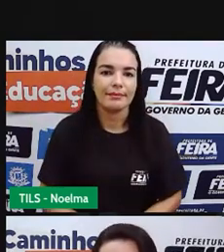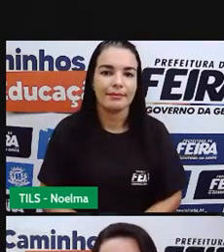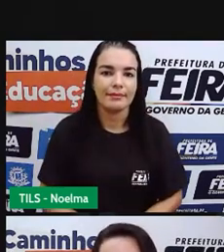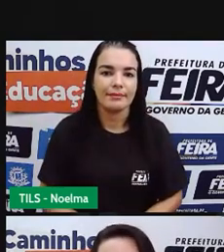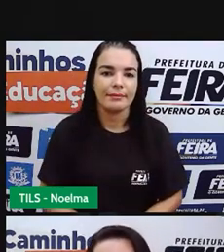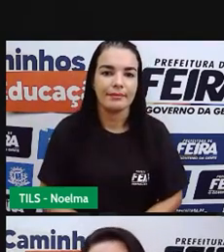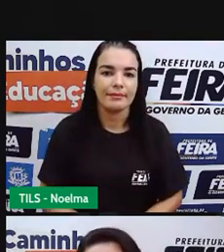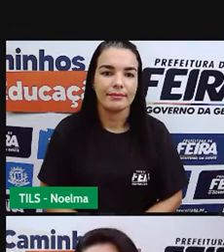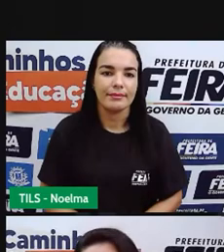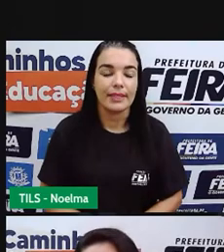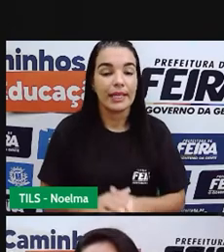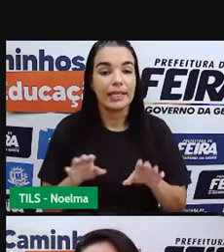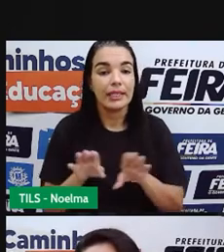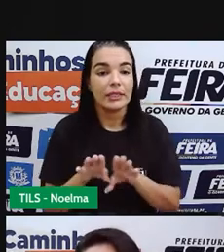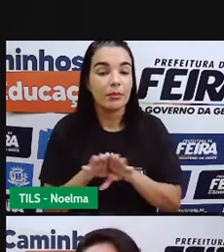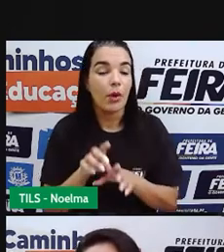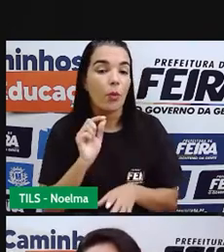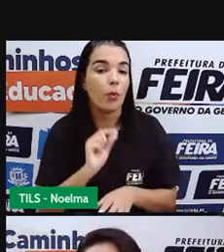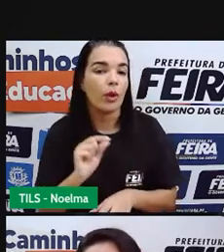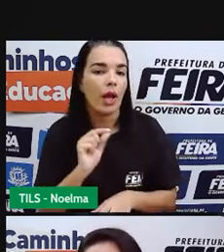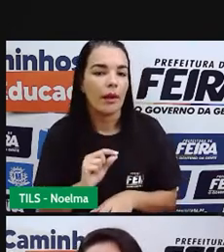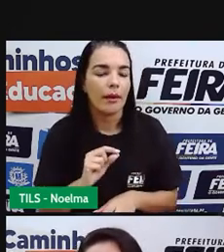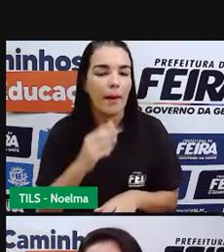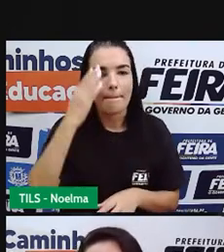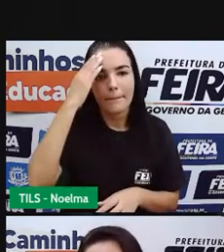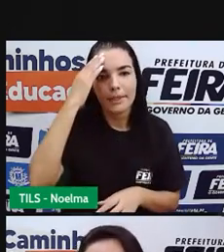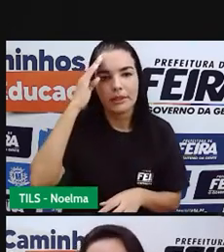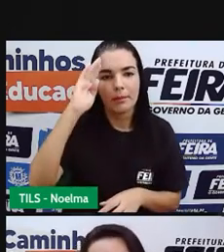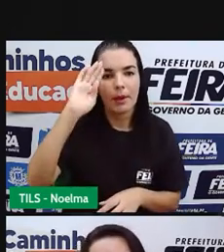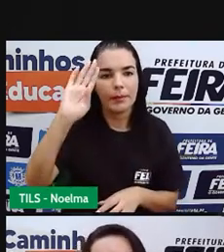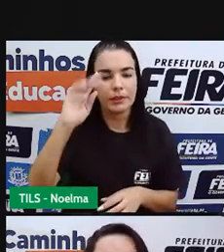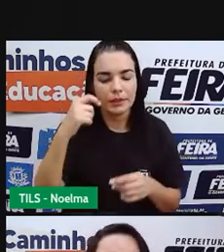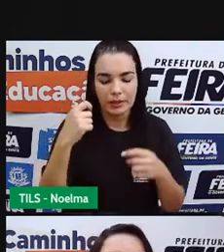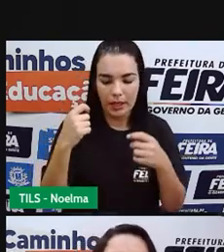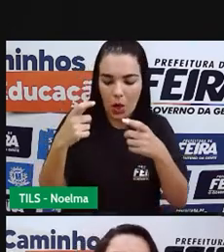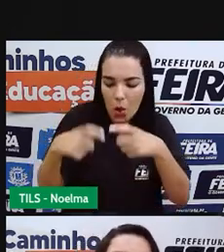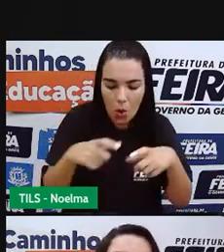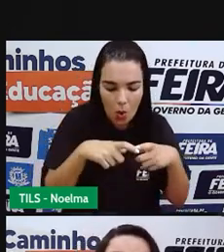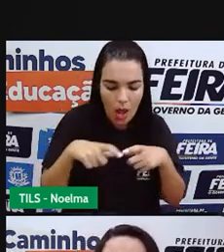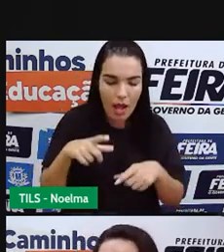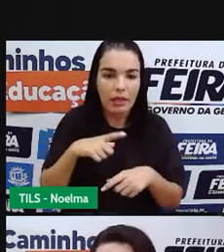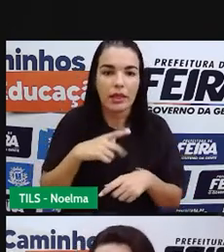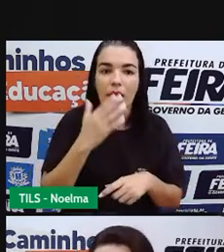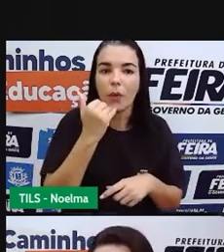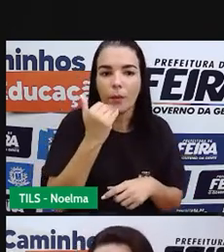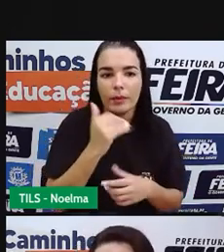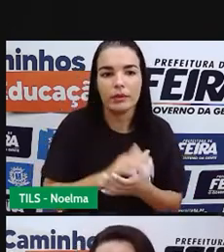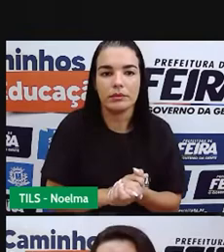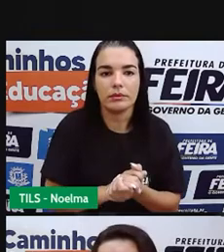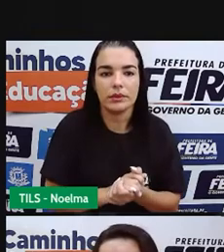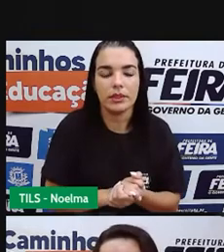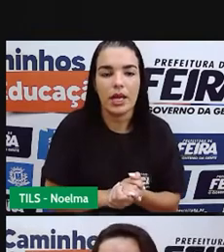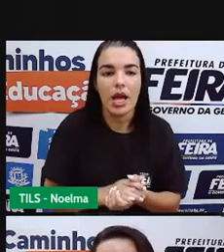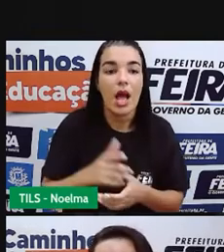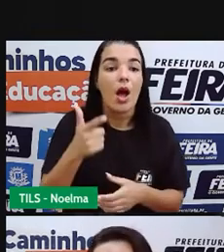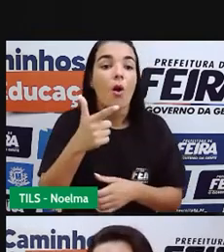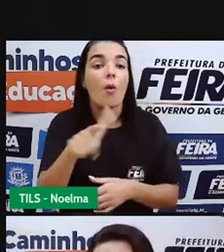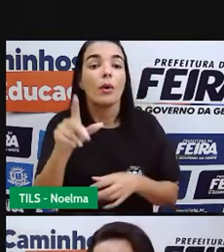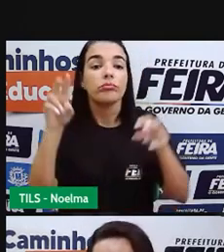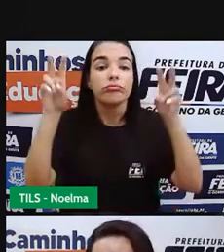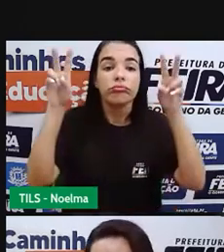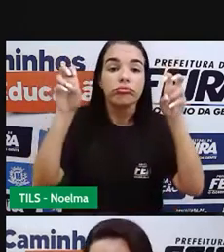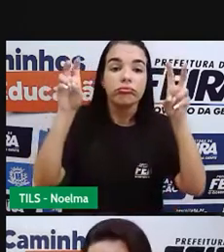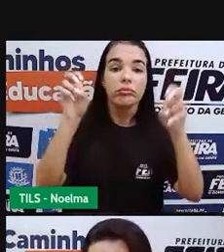Principalmente em situações onde tem alimentos, né? A bulimia é outro tipo de distúrbio